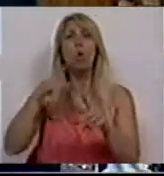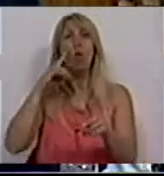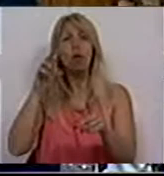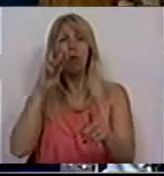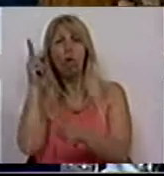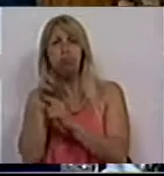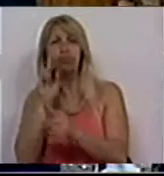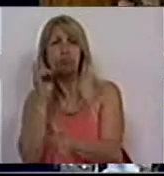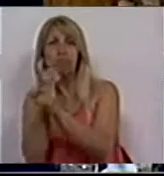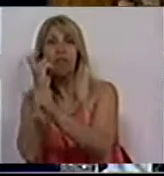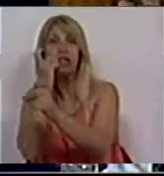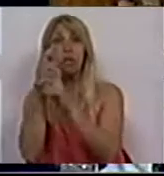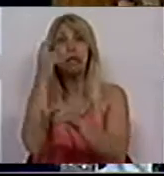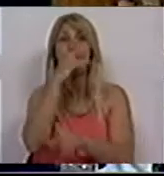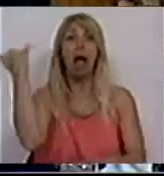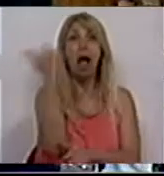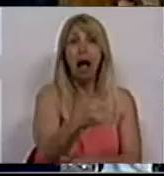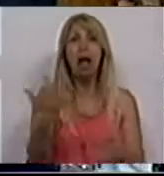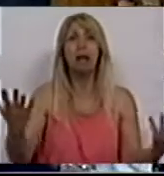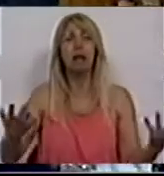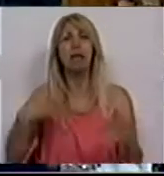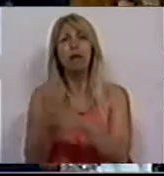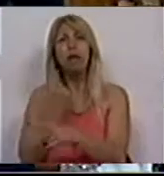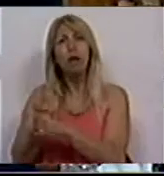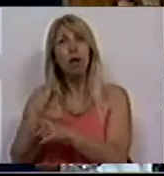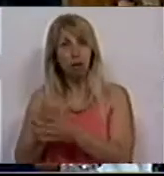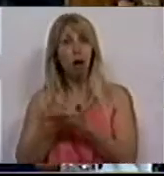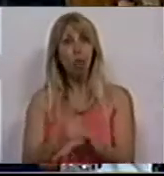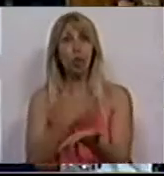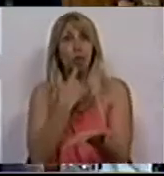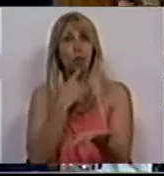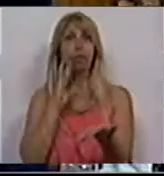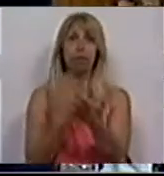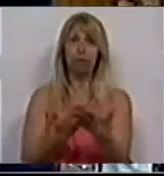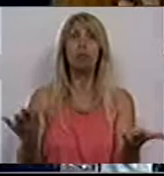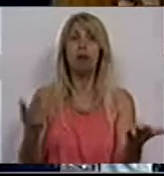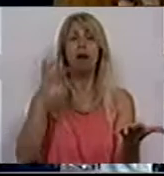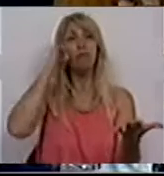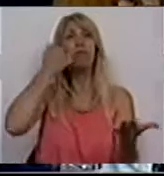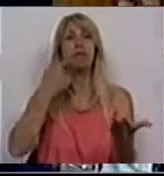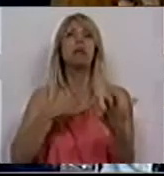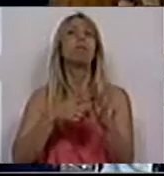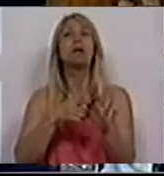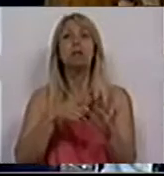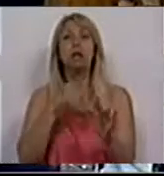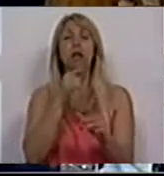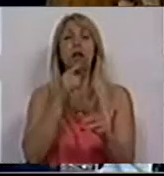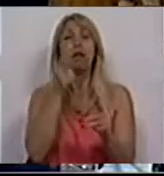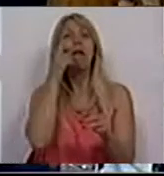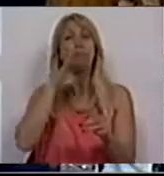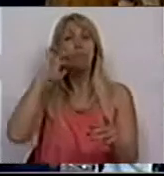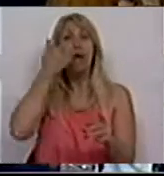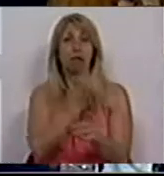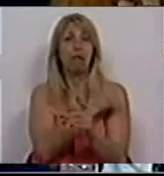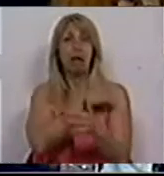agressores, são meios importantíssimos de apoio às vítimas de violência doméstica. Mas temos também que discutir o contexto em que isto acontece.